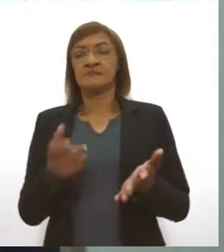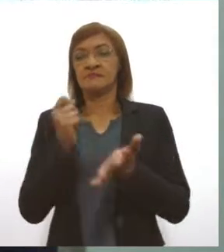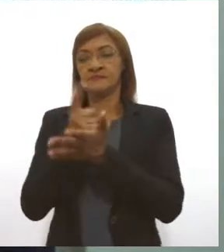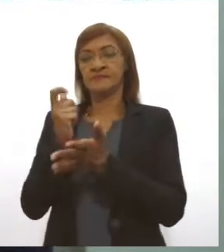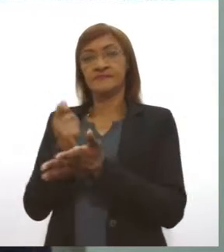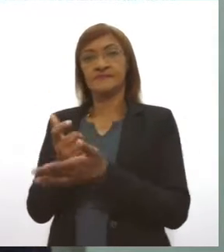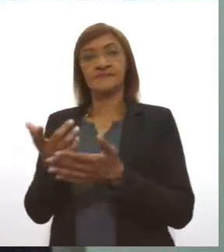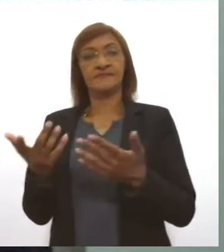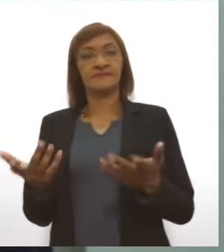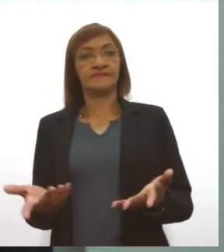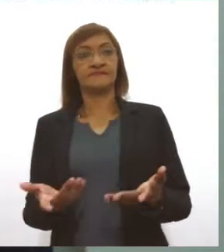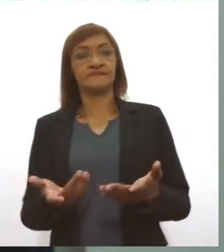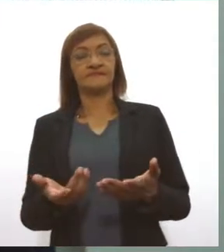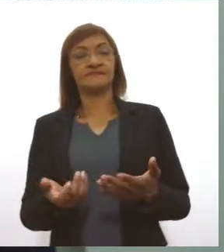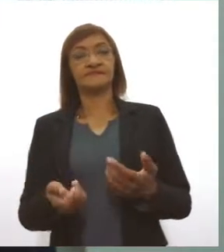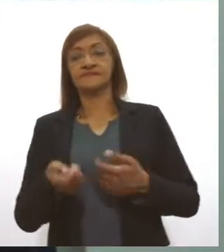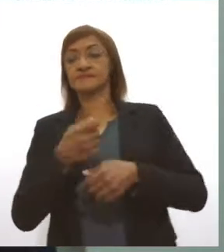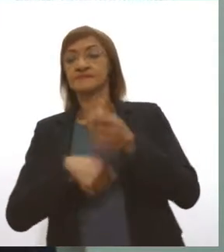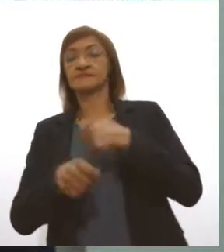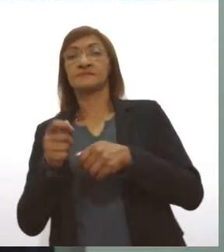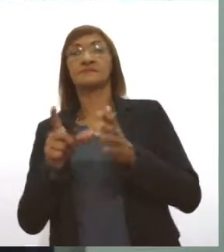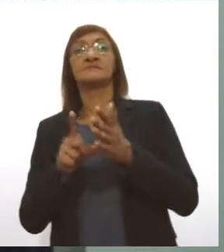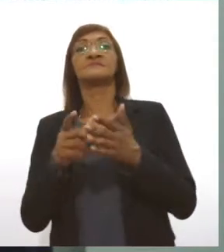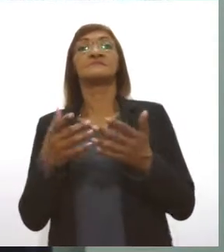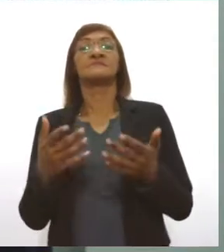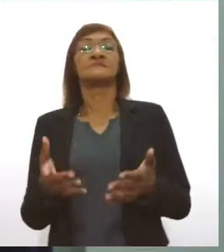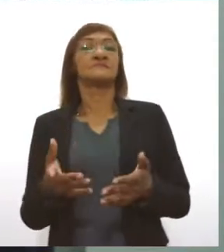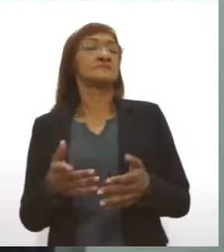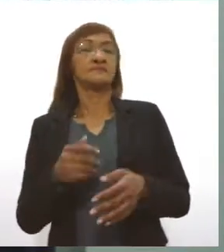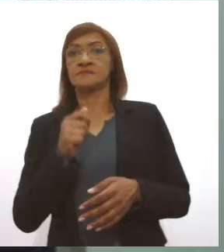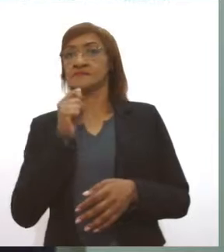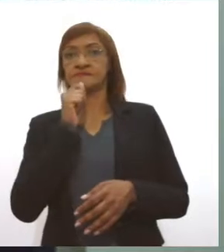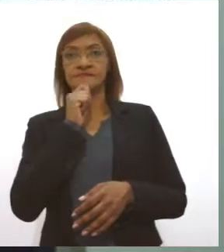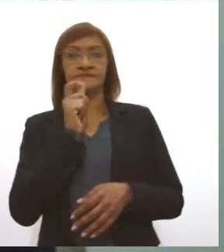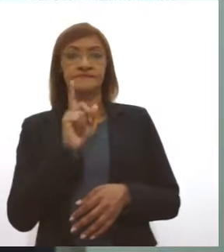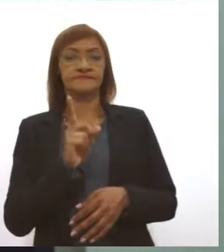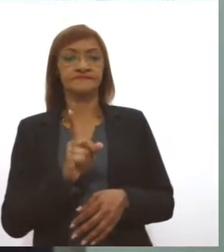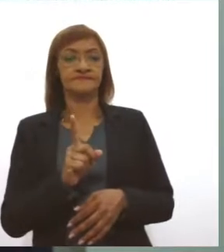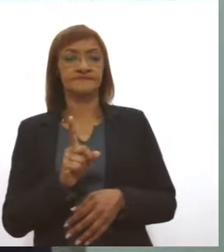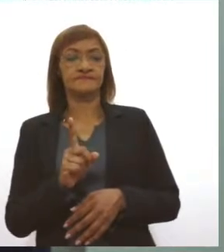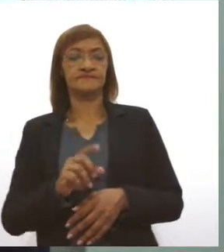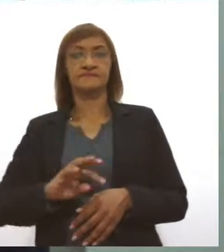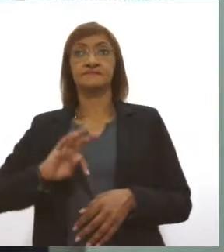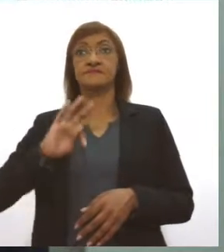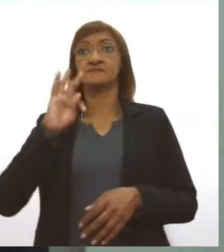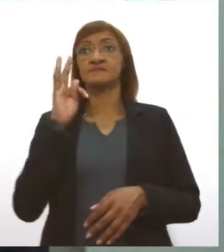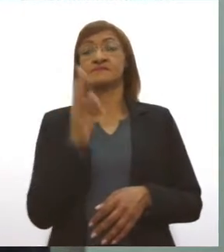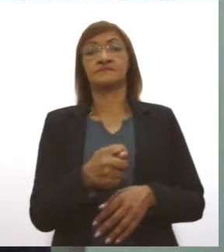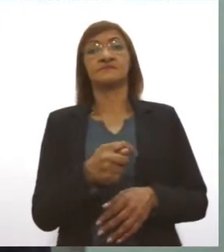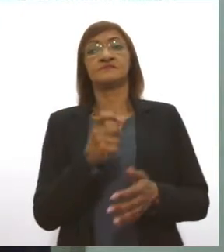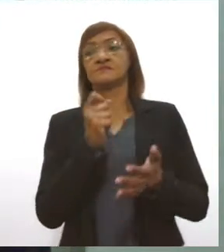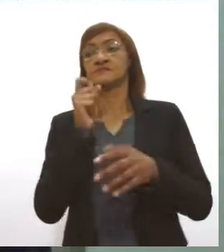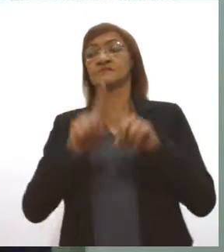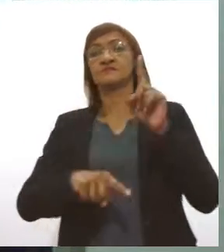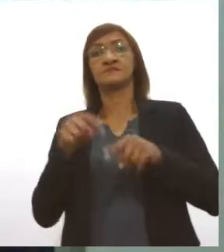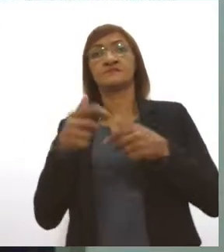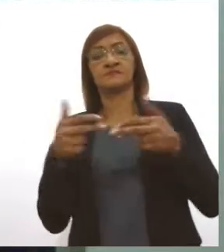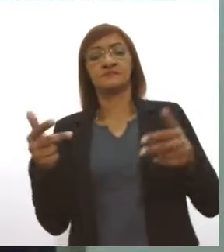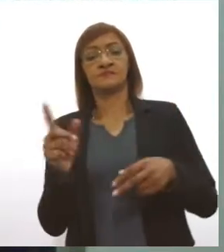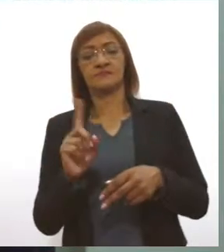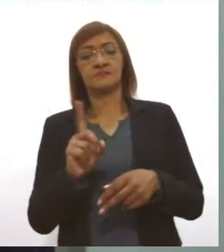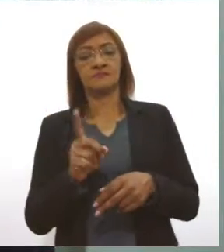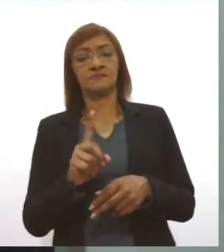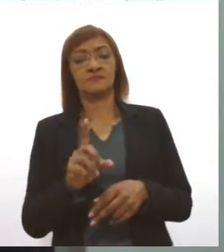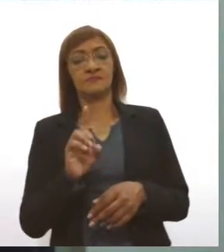estabelecimento comercial. Esse prazo ele não é aplicado em toda e qualquer compra, né? Somente naquelas